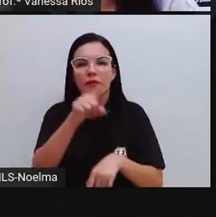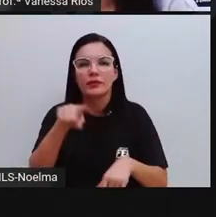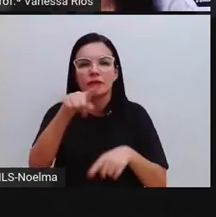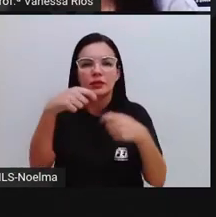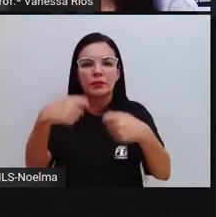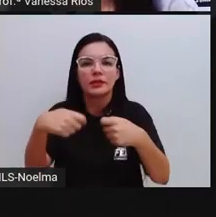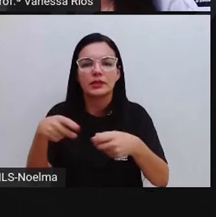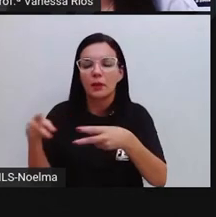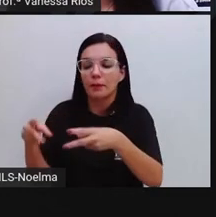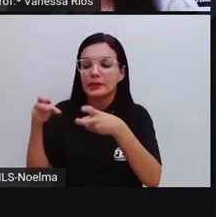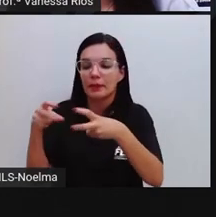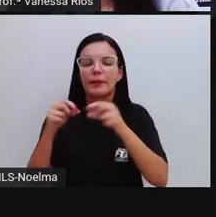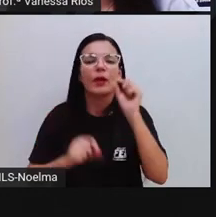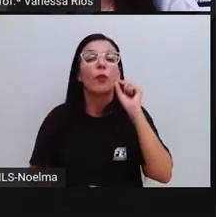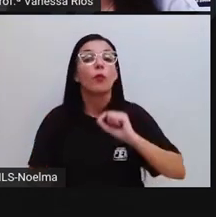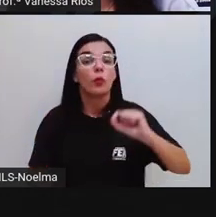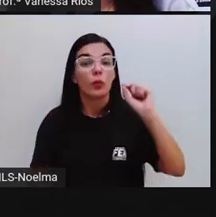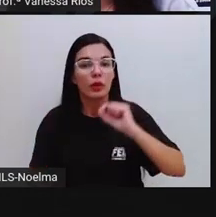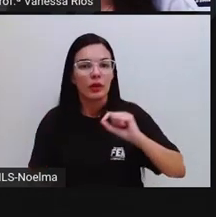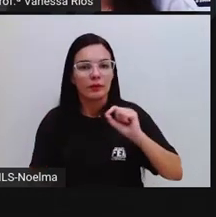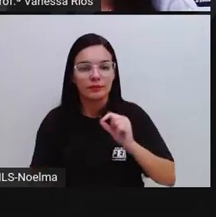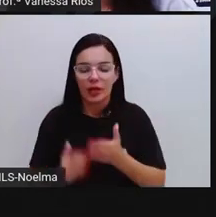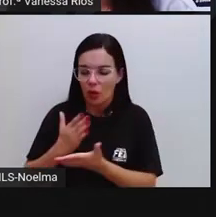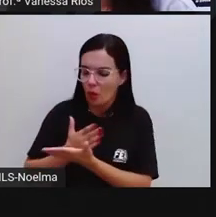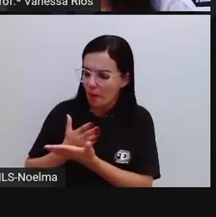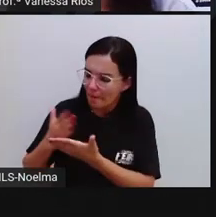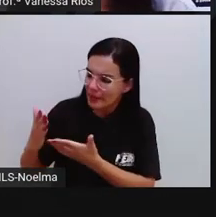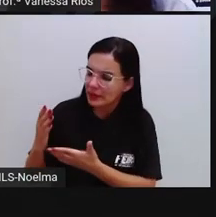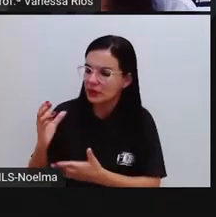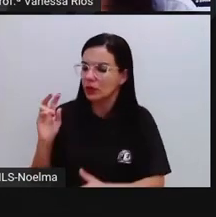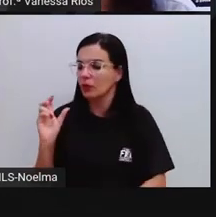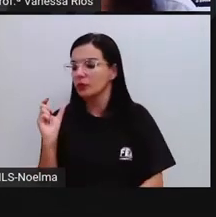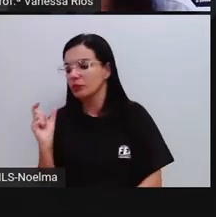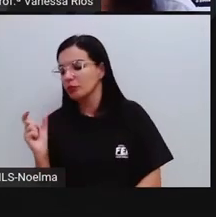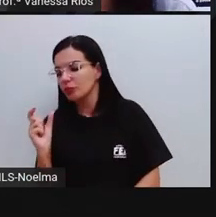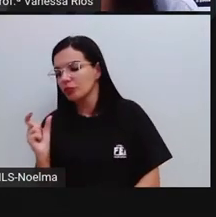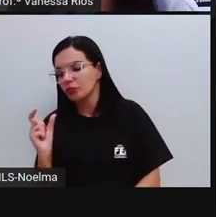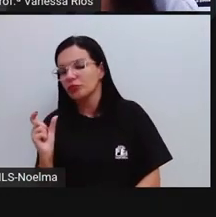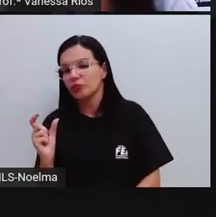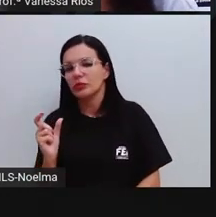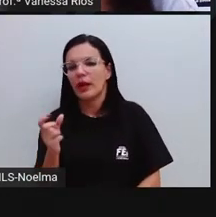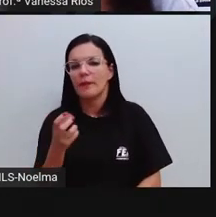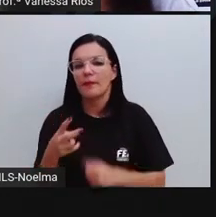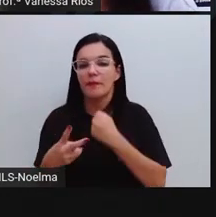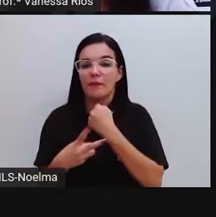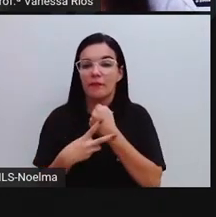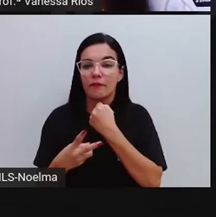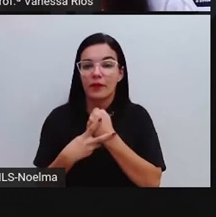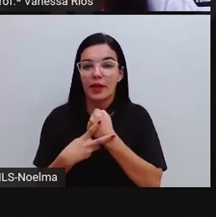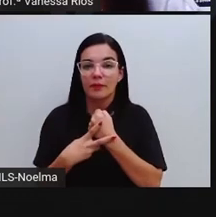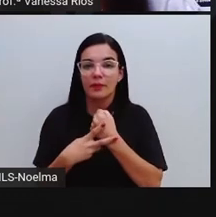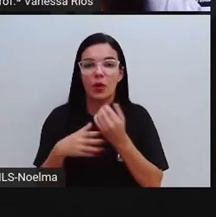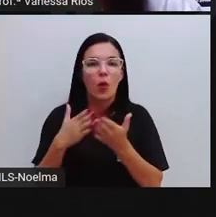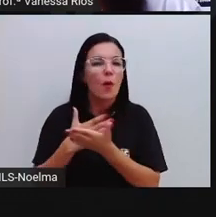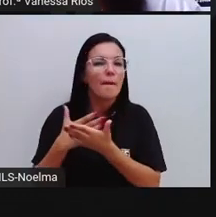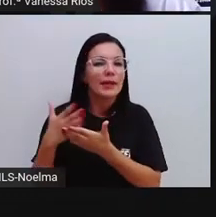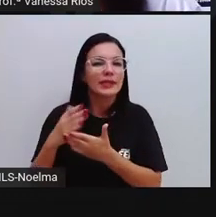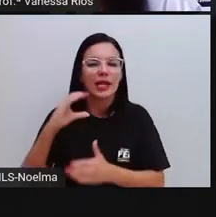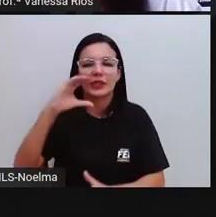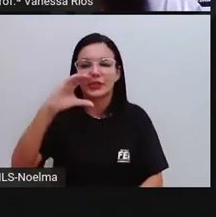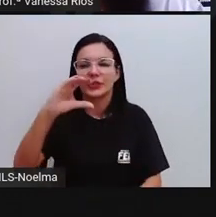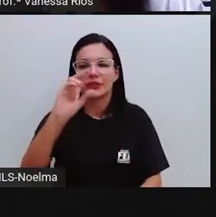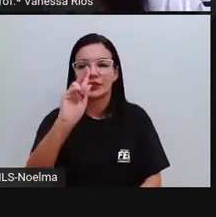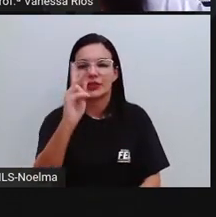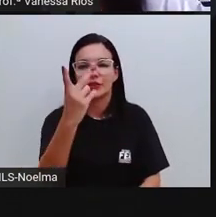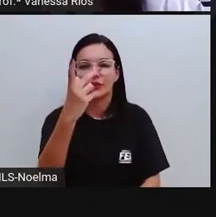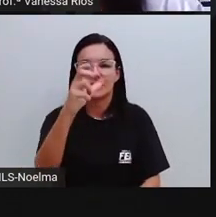aí, né? Que ao início do verbo, aí que vem do verbo chamar, né? Ele permanece em todas as